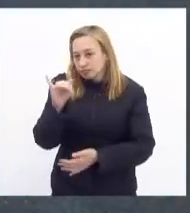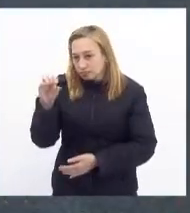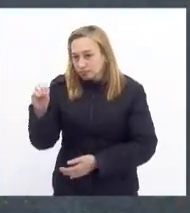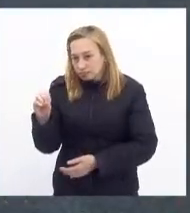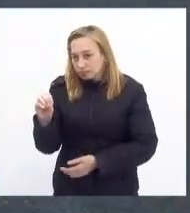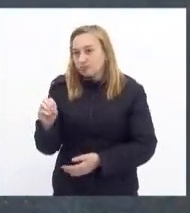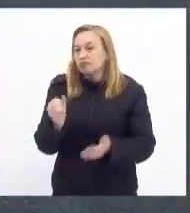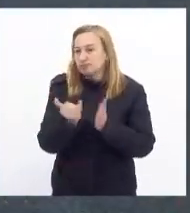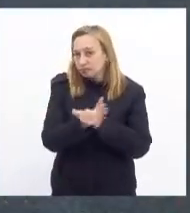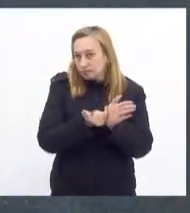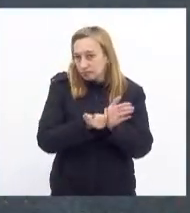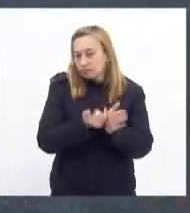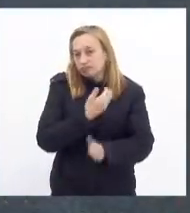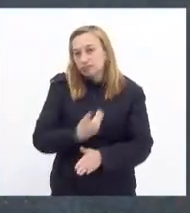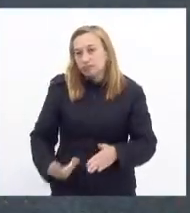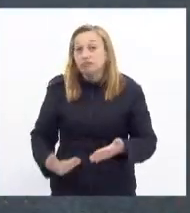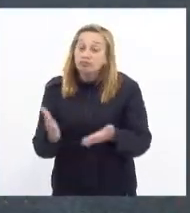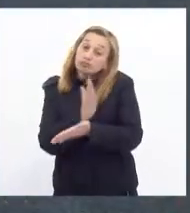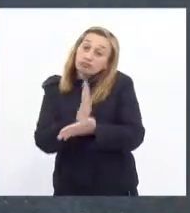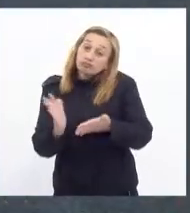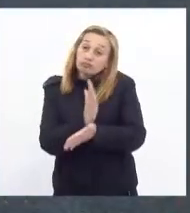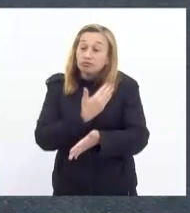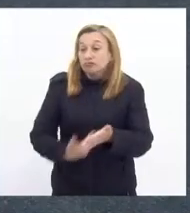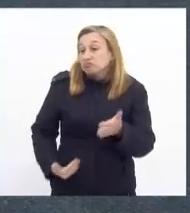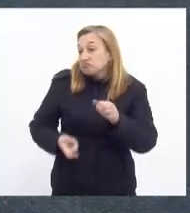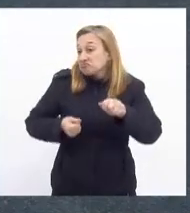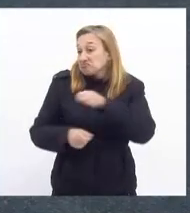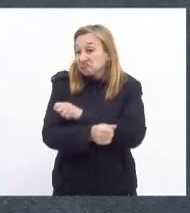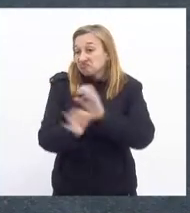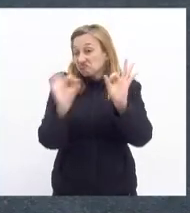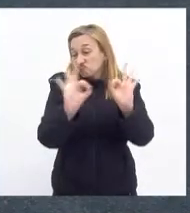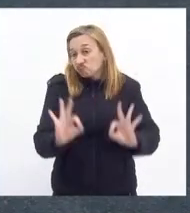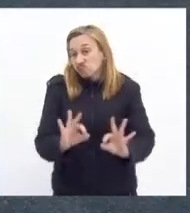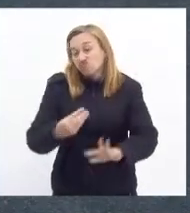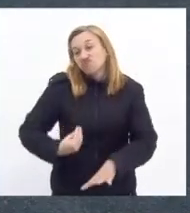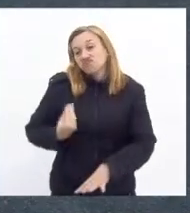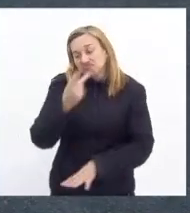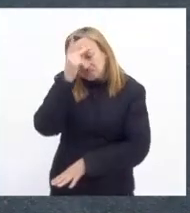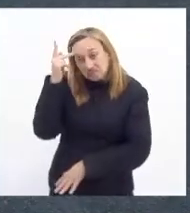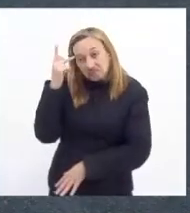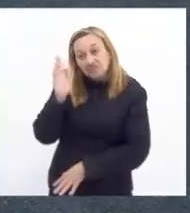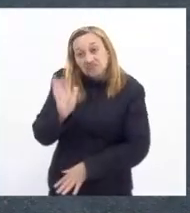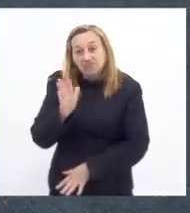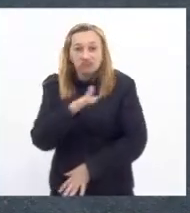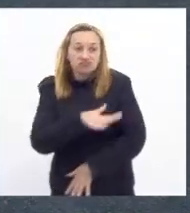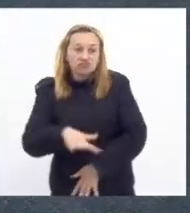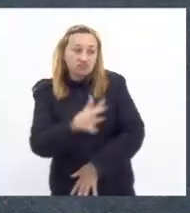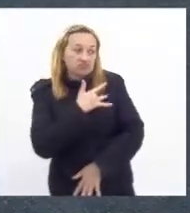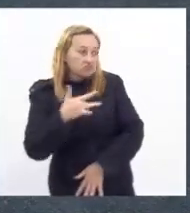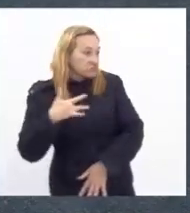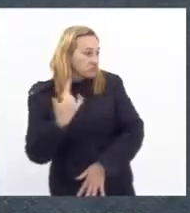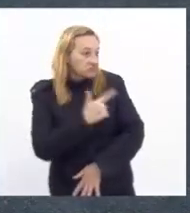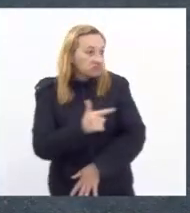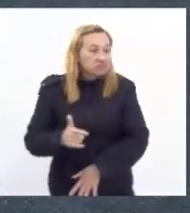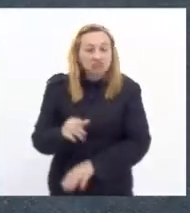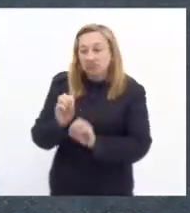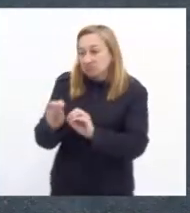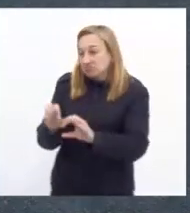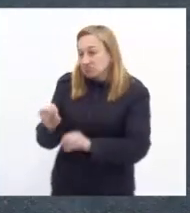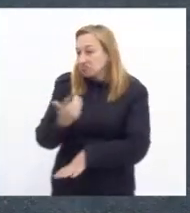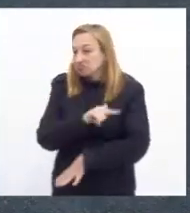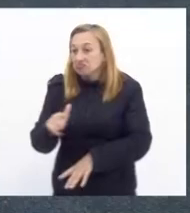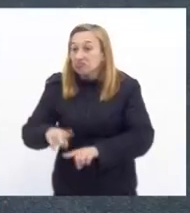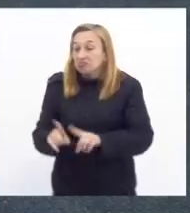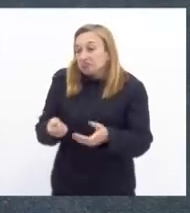pagar os impostos ao governo. E, às vezes, o governo não investe nada na vida do cidadão. Na área da saúde não tem, na área da educação não tem, mas lá de